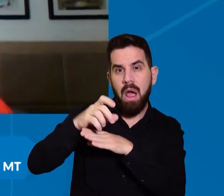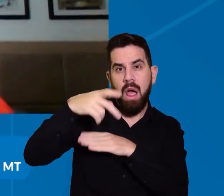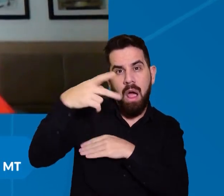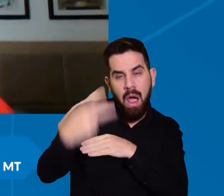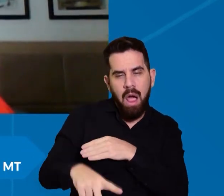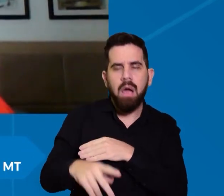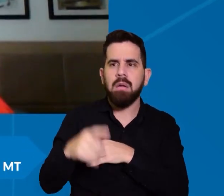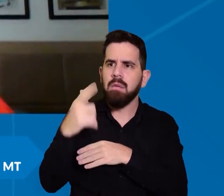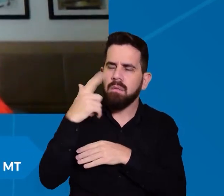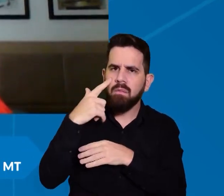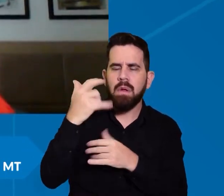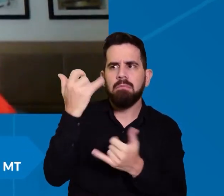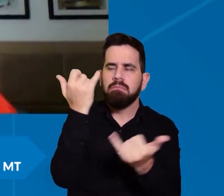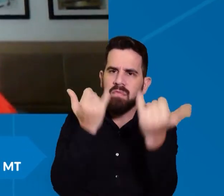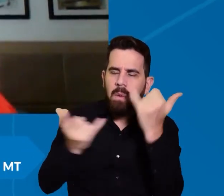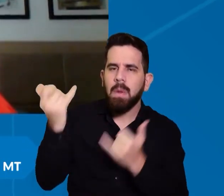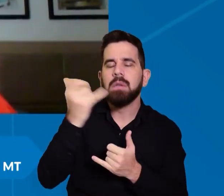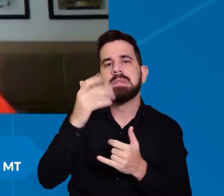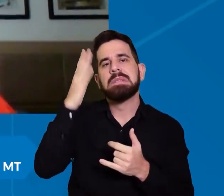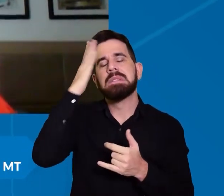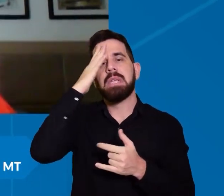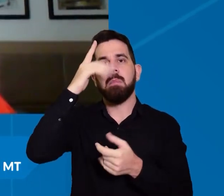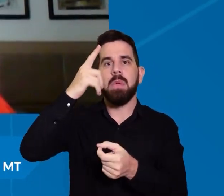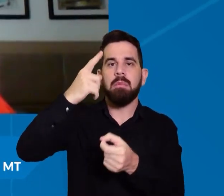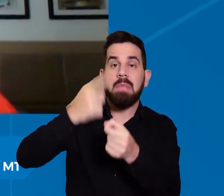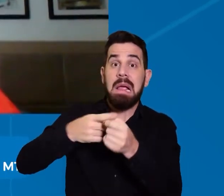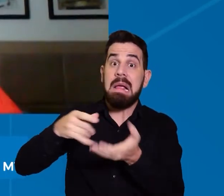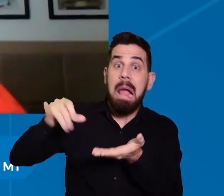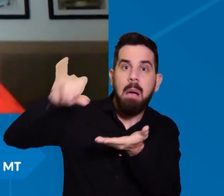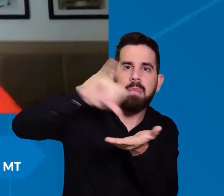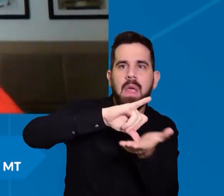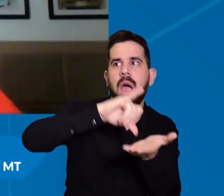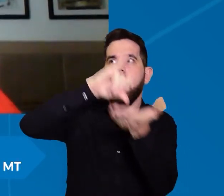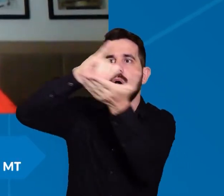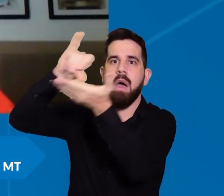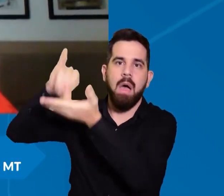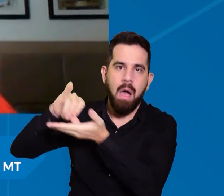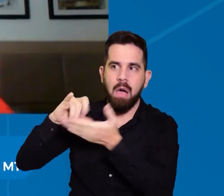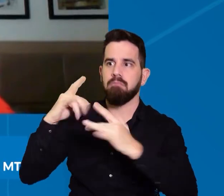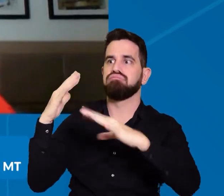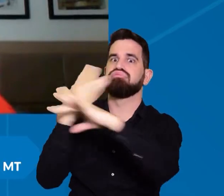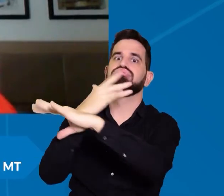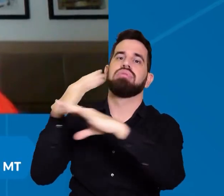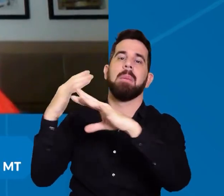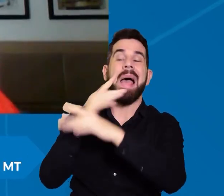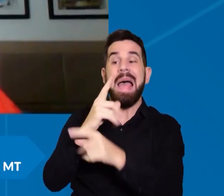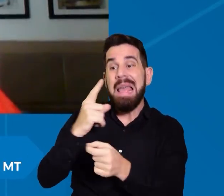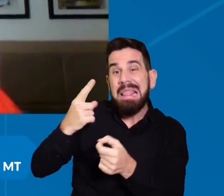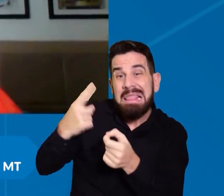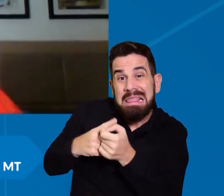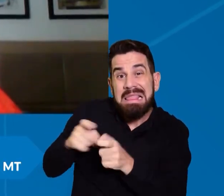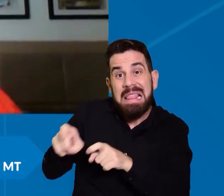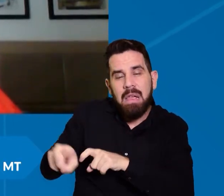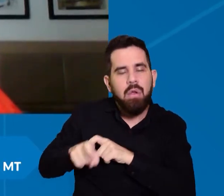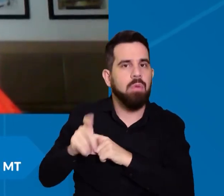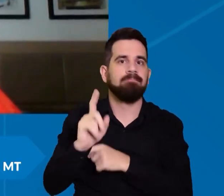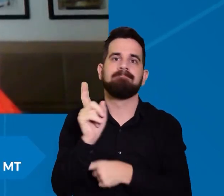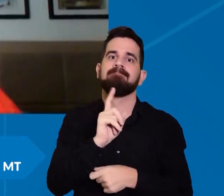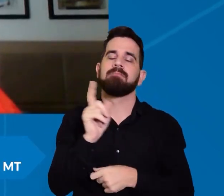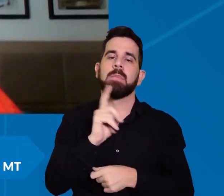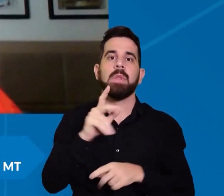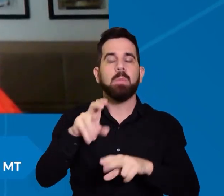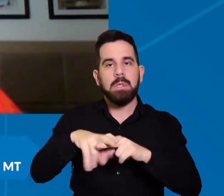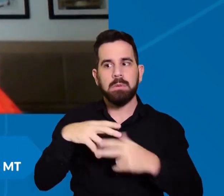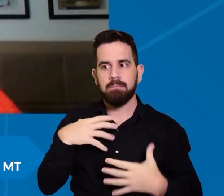informações detalhadas das capitais ou regiões metropolitanas, mas do interior não tinha tanto. Então foi aí que houve a motivação